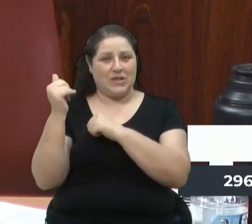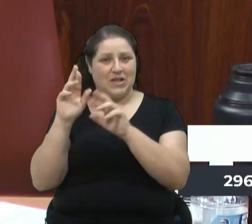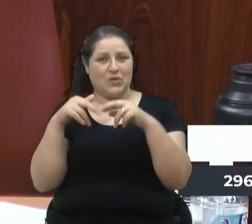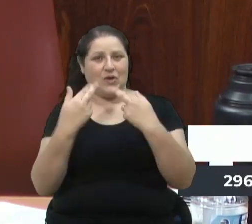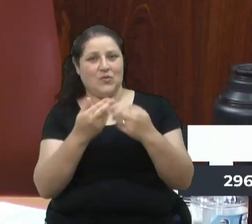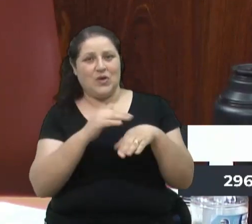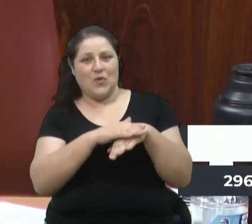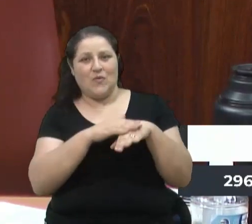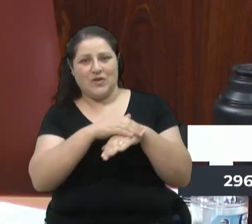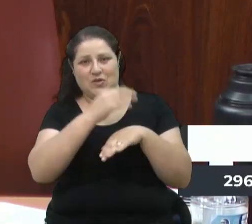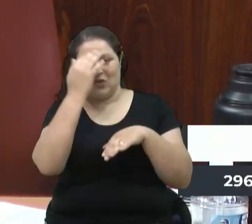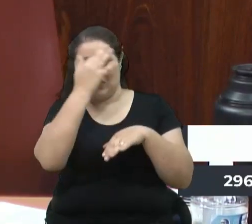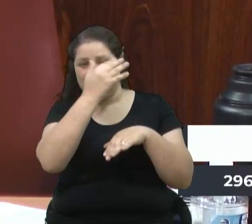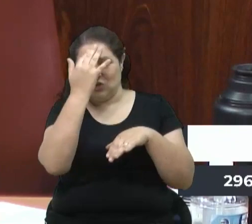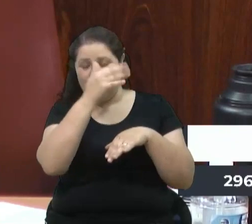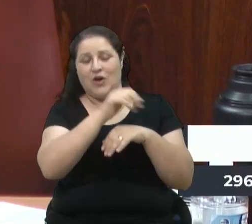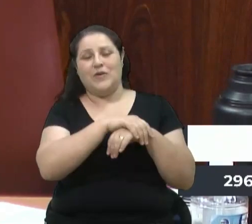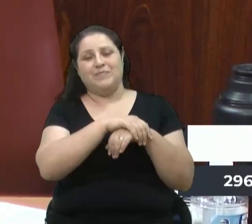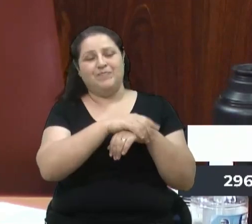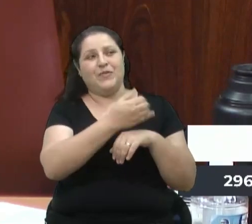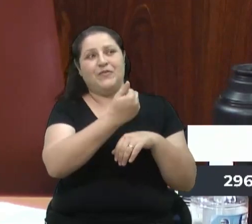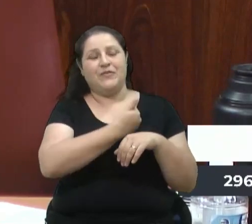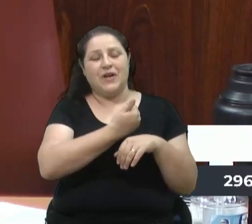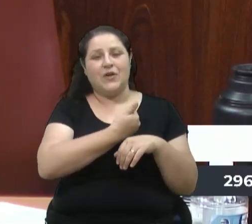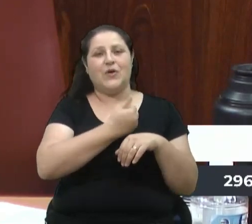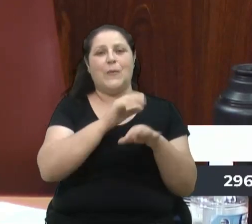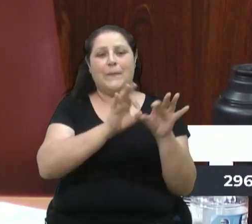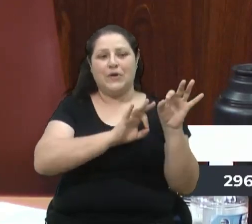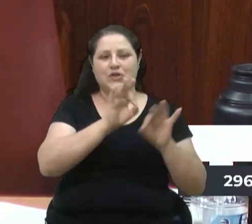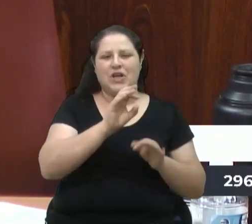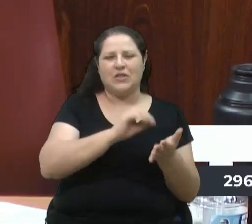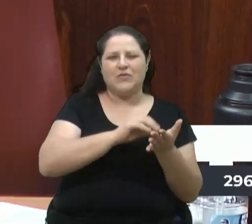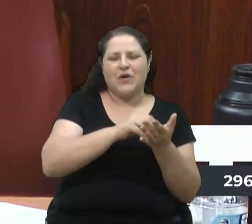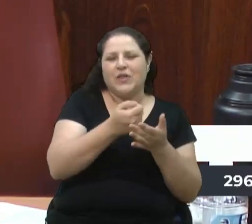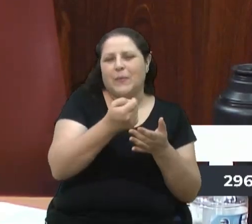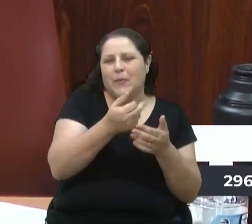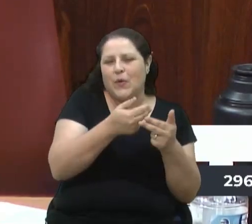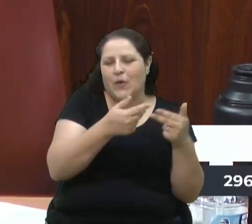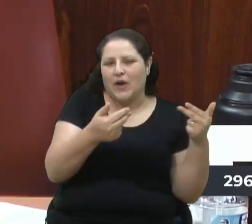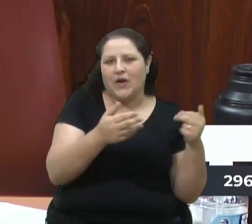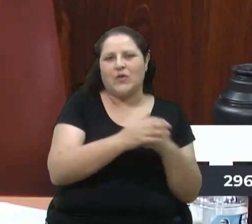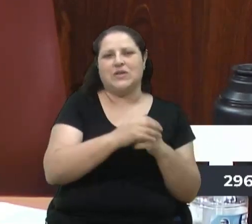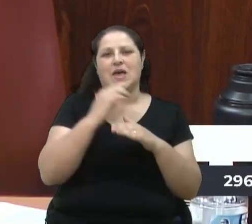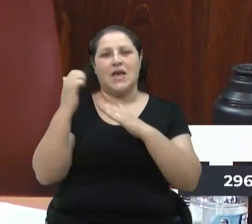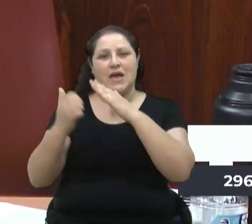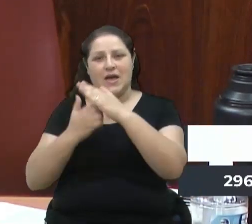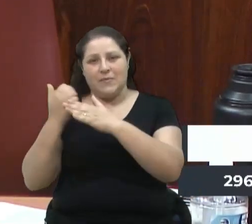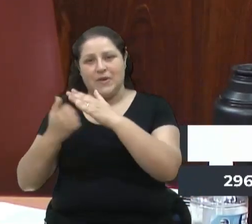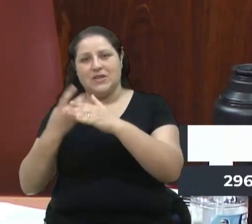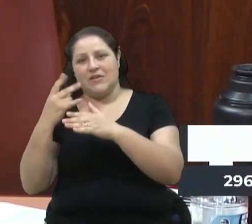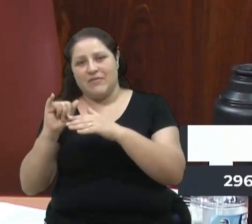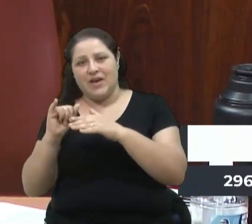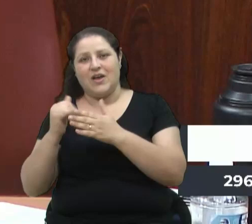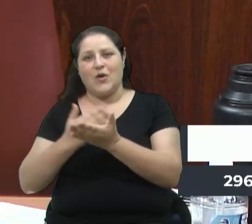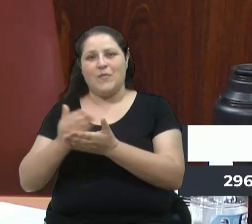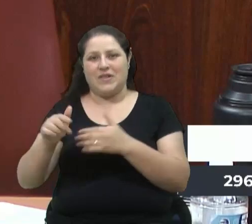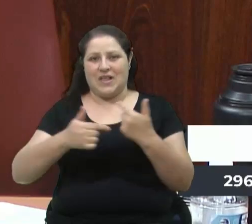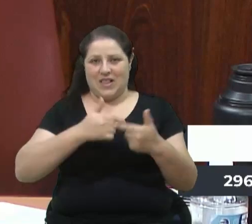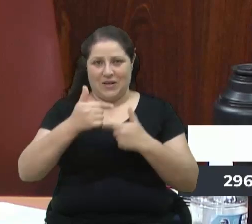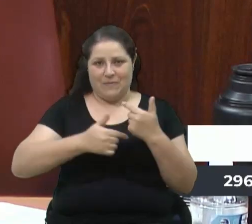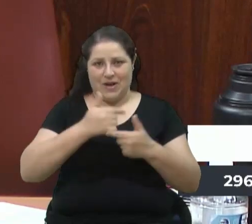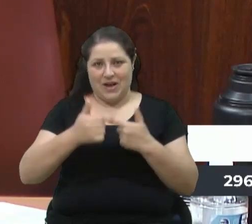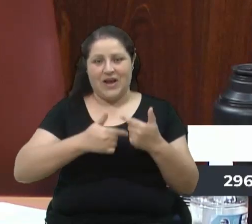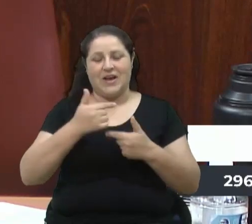questões no projeto e que a empresa que provavelmente deverá assumir esse